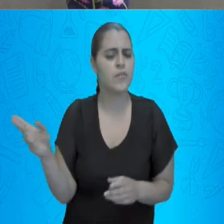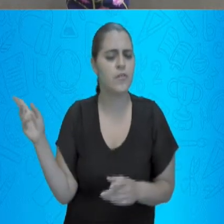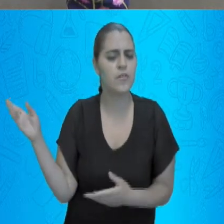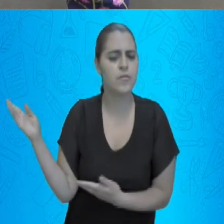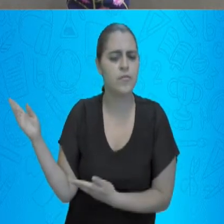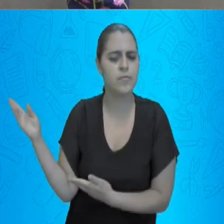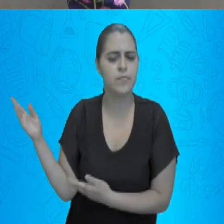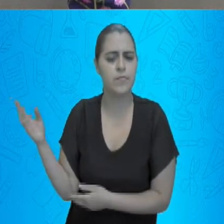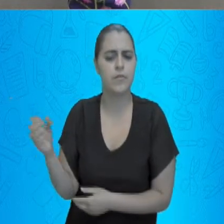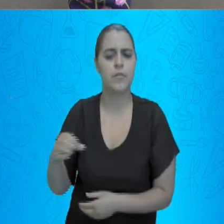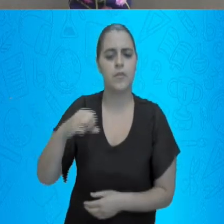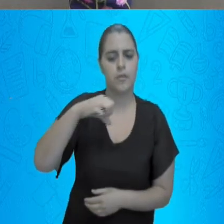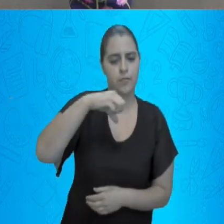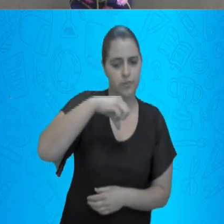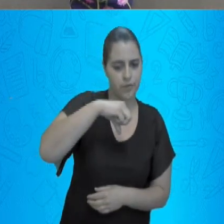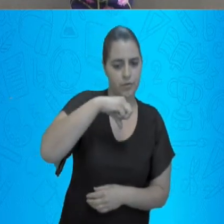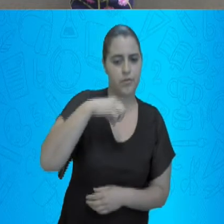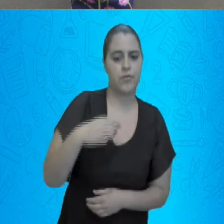número é esse?